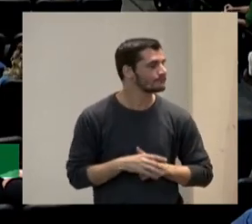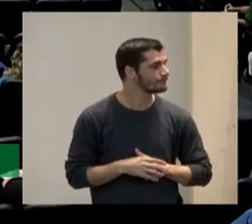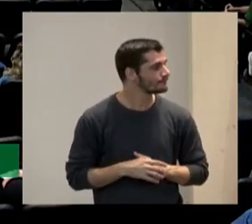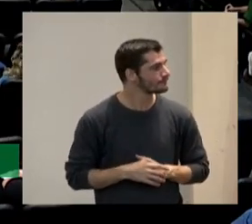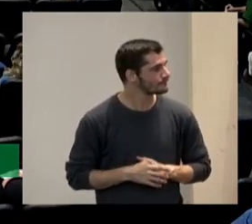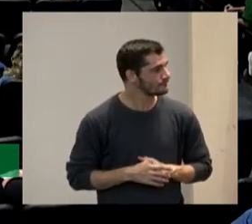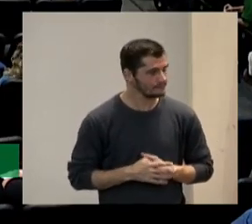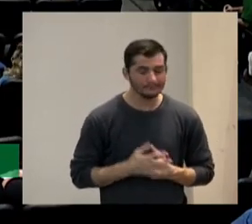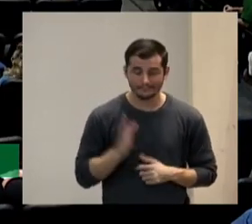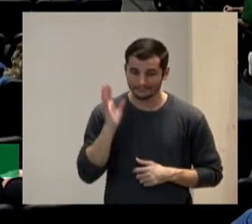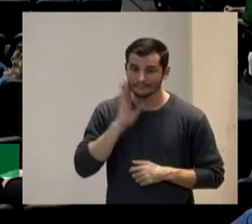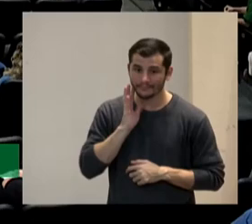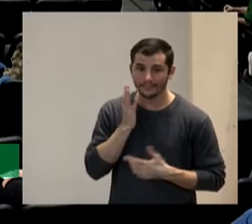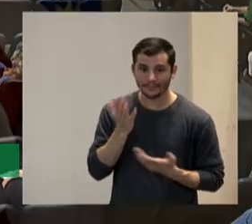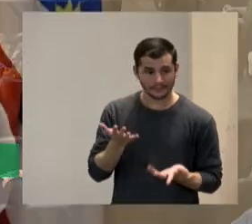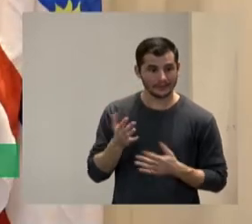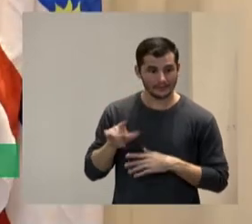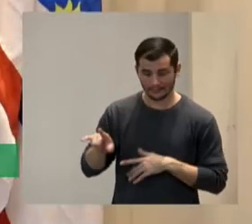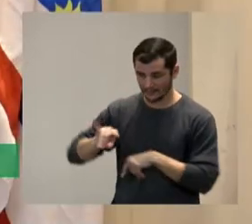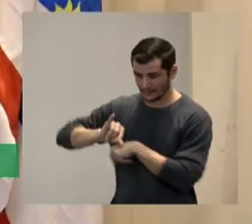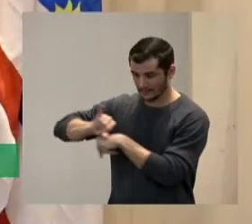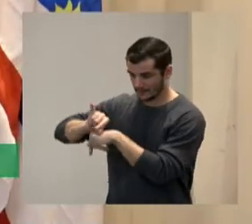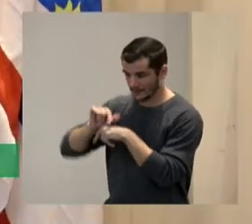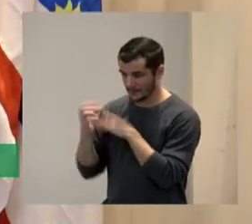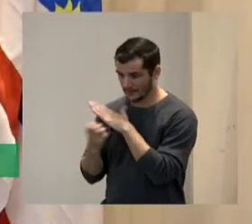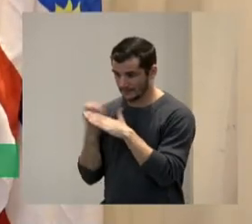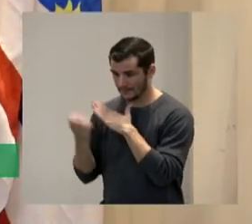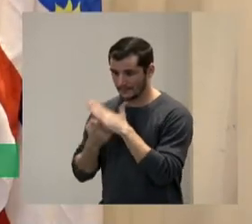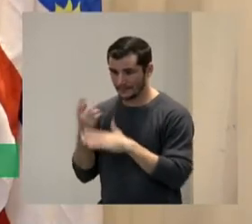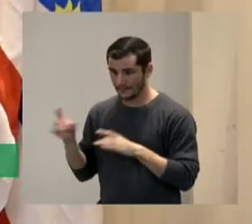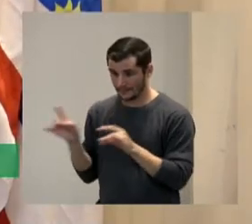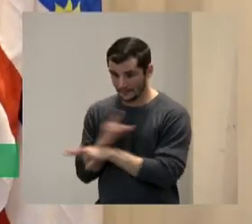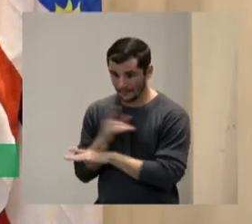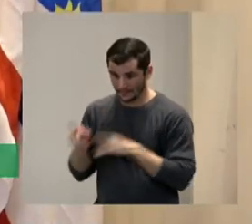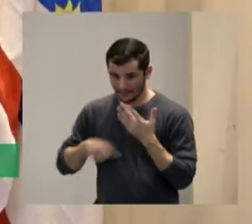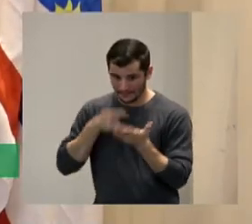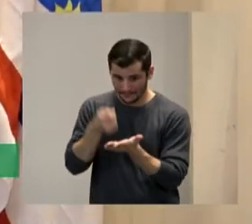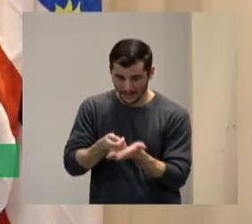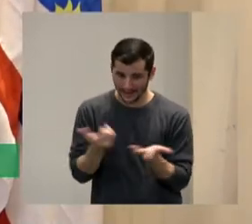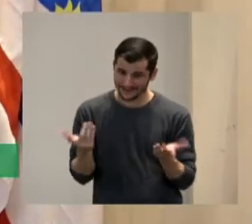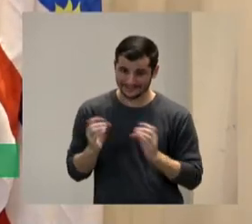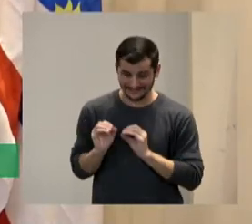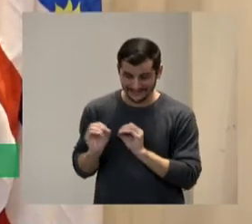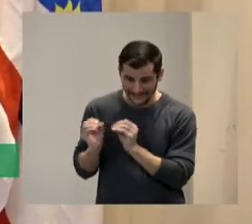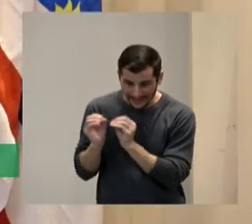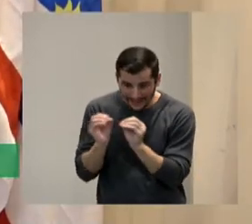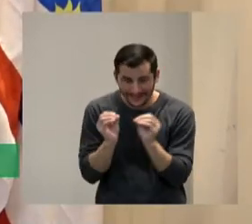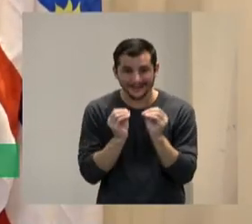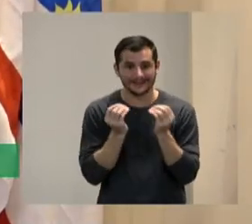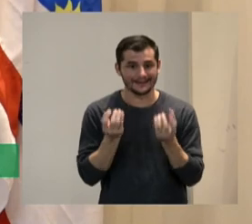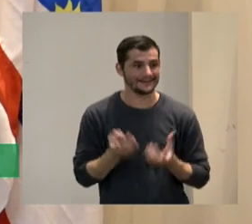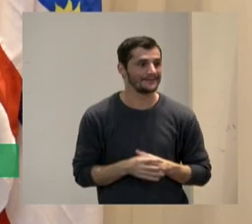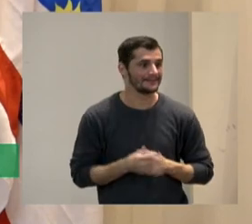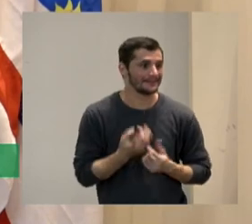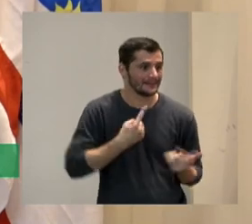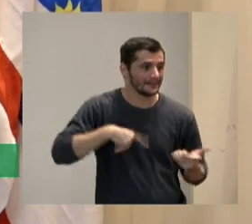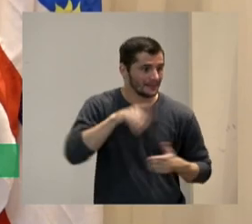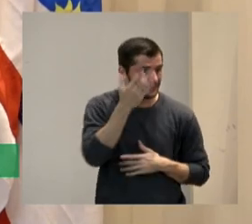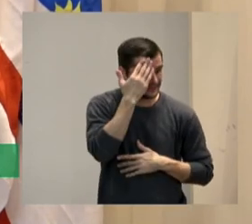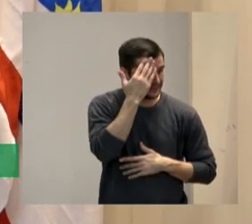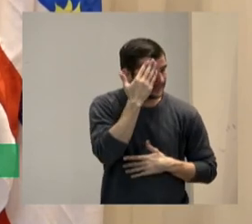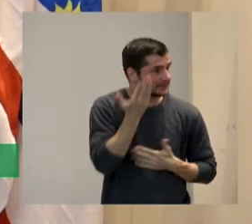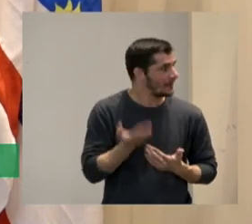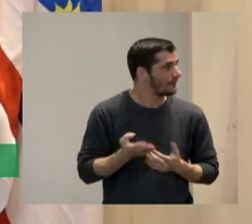no sistema capitalista as empresas nunca estão preparadas para pagar ninguém a gente sabe disso as empresas